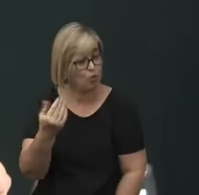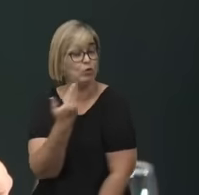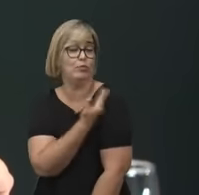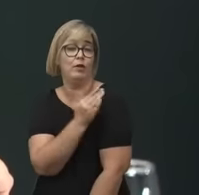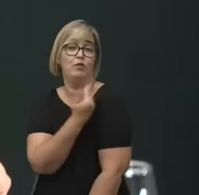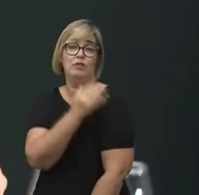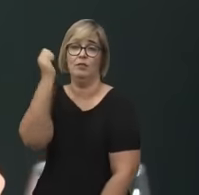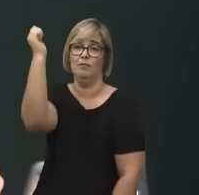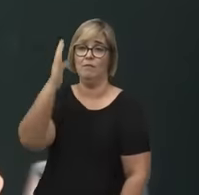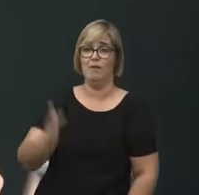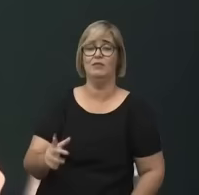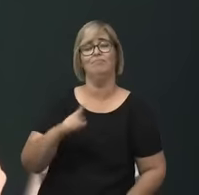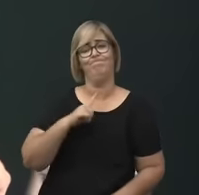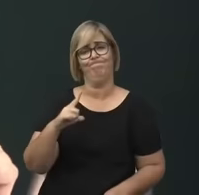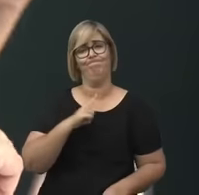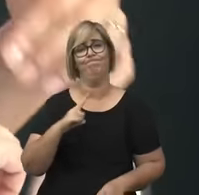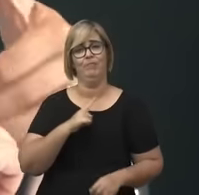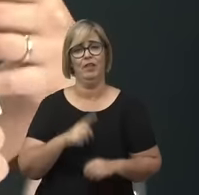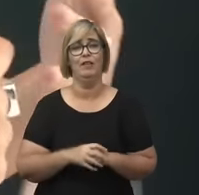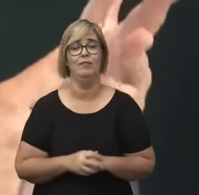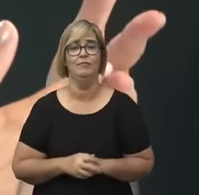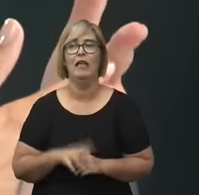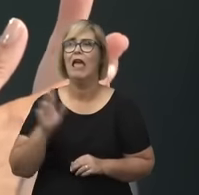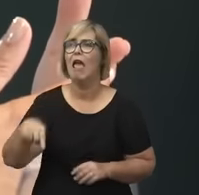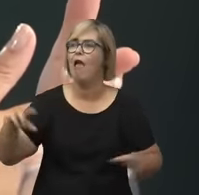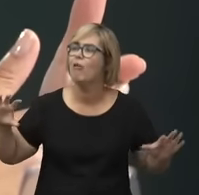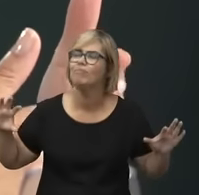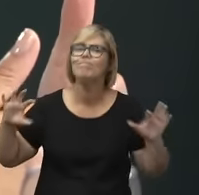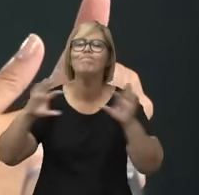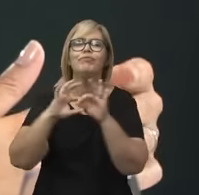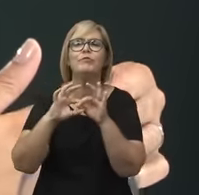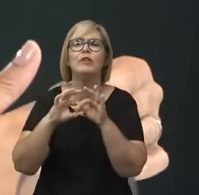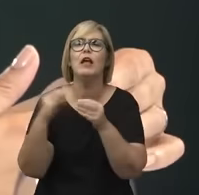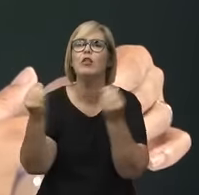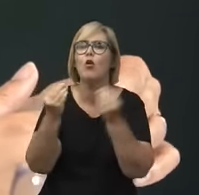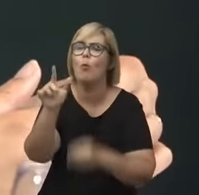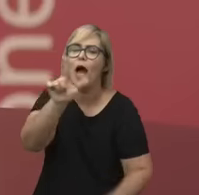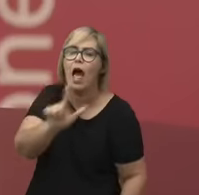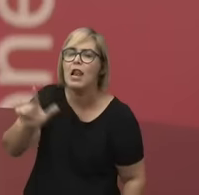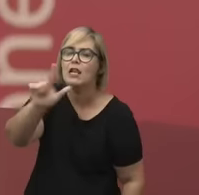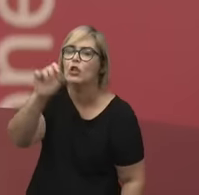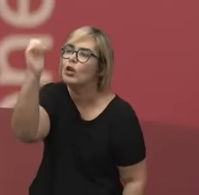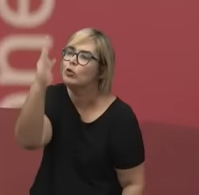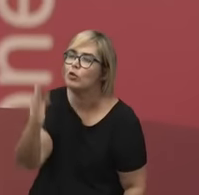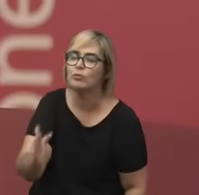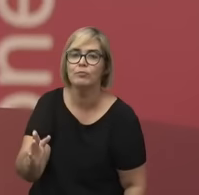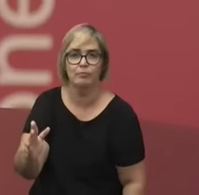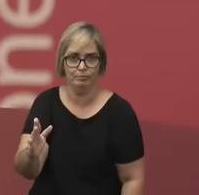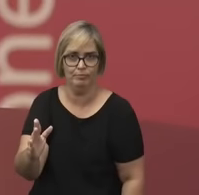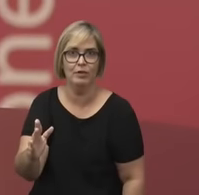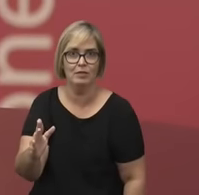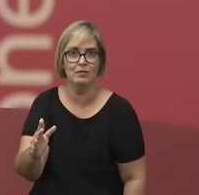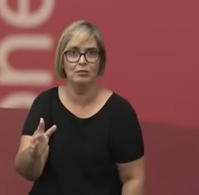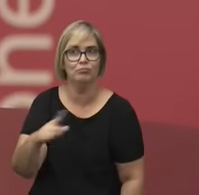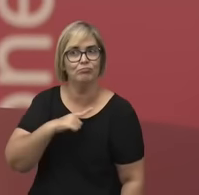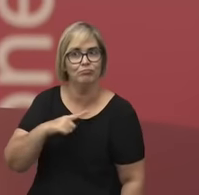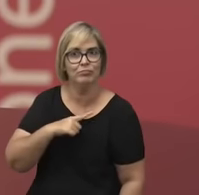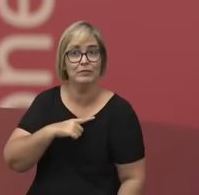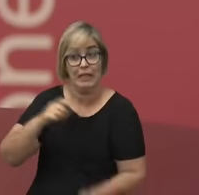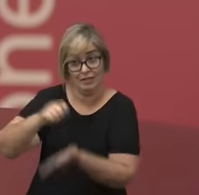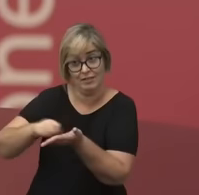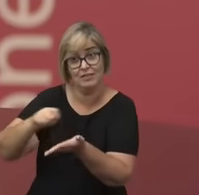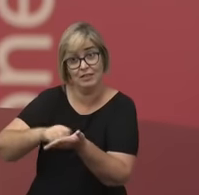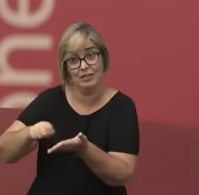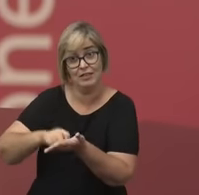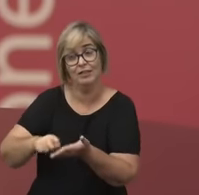é muito ligada ao modo como a história da literatura brasileira é tratada também. E aí, enfim, eu sou uma fã do